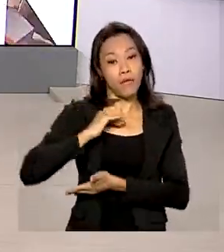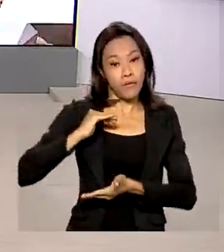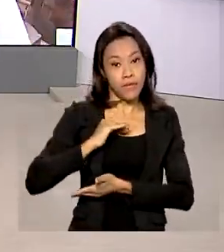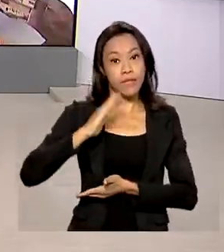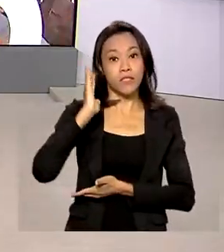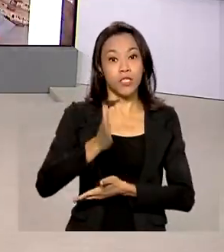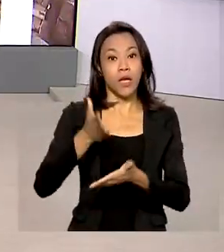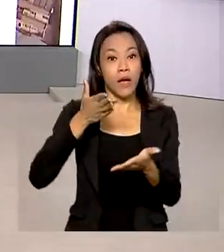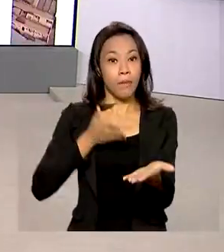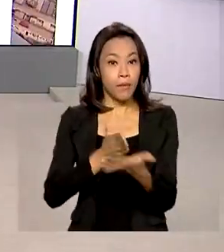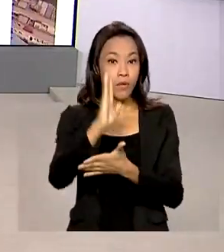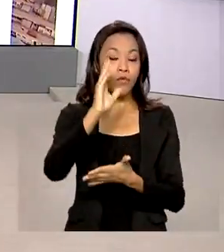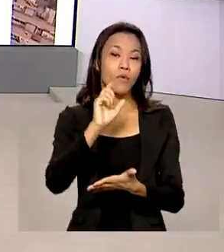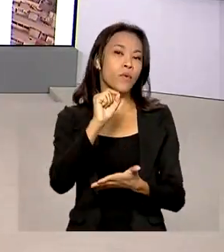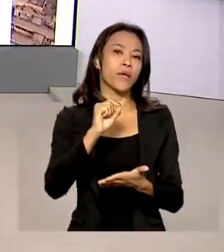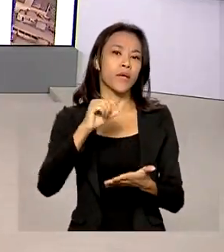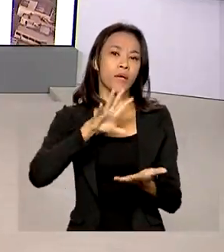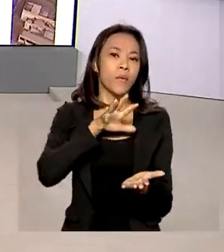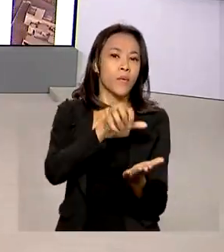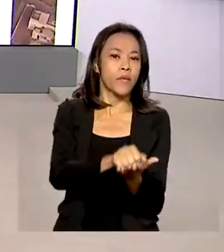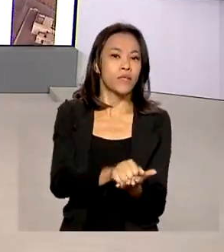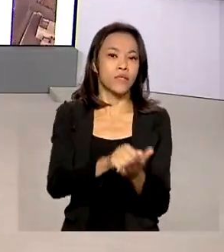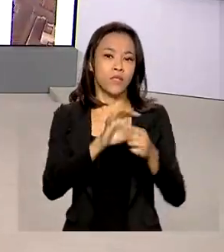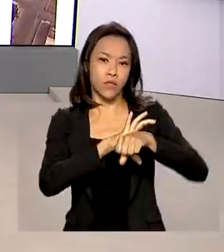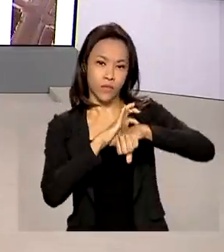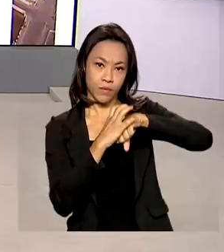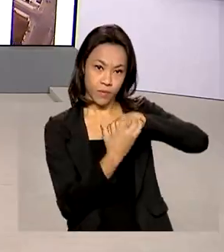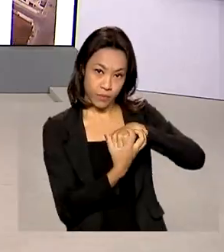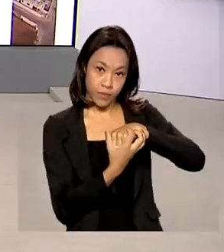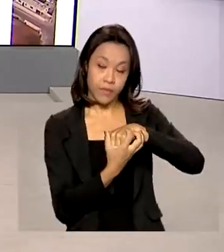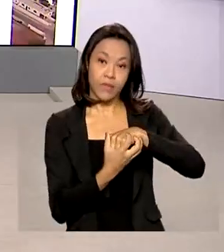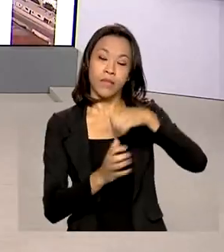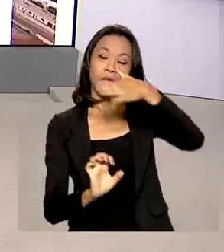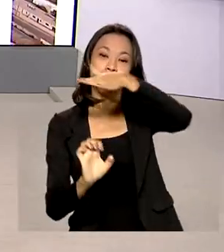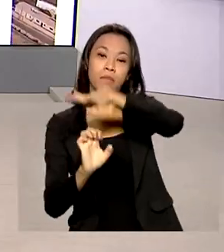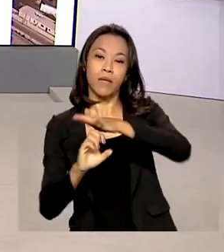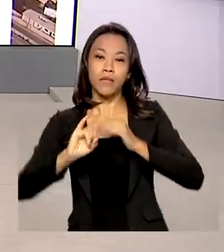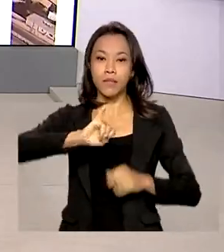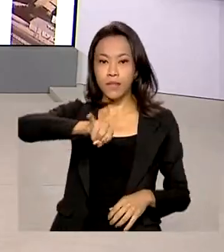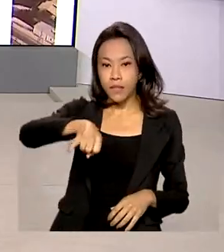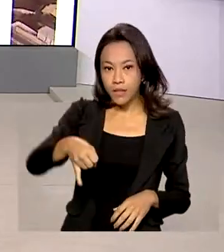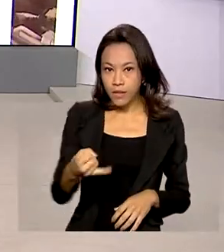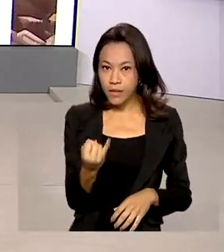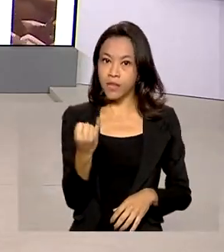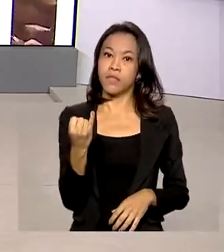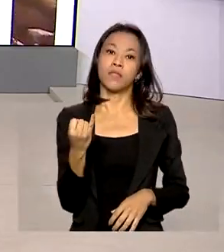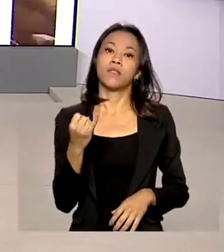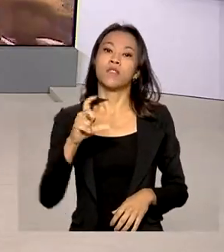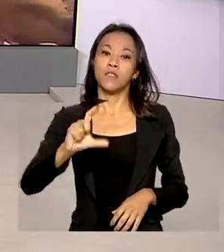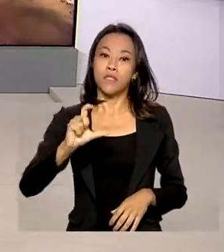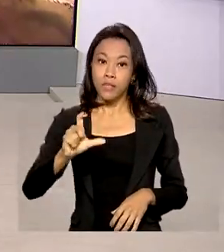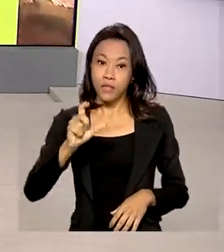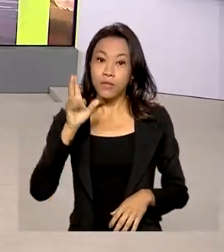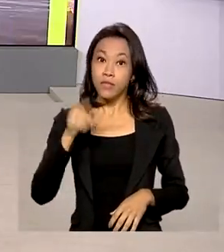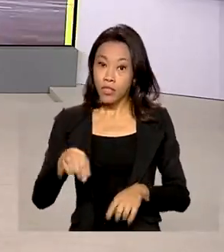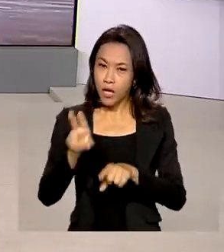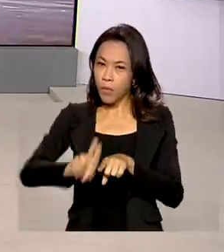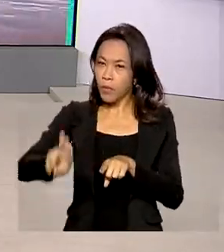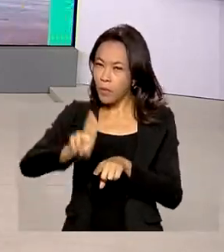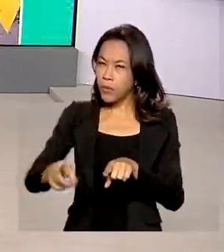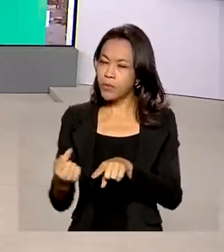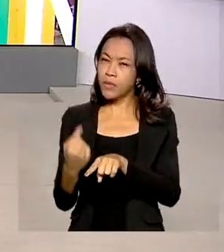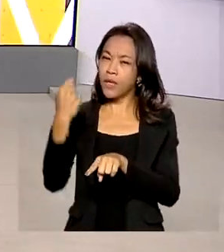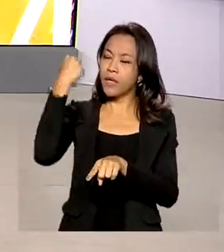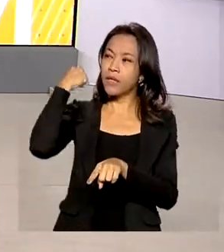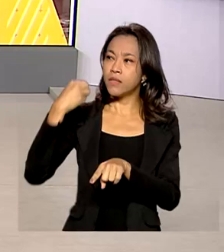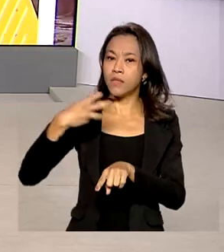definitivo da vacina Covid-19 da empresa Janssen. O imunizante já estava liberado para uso emergencial desde 31